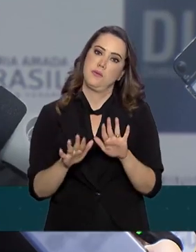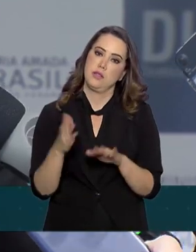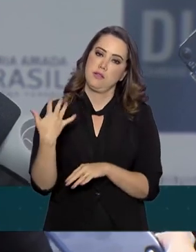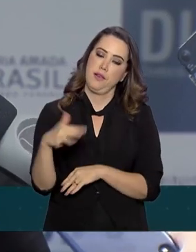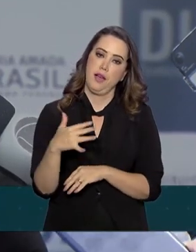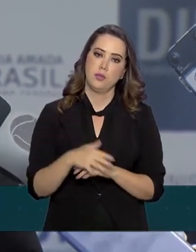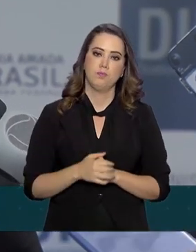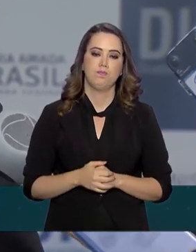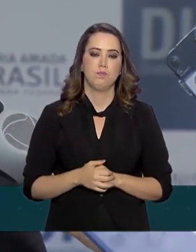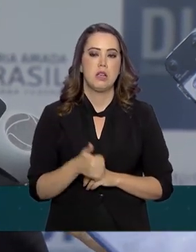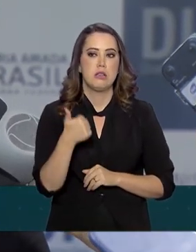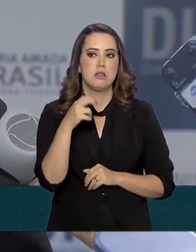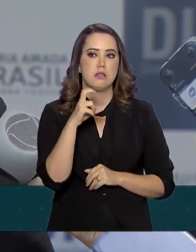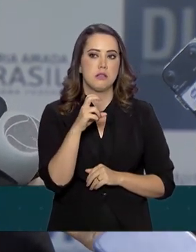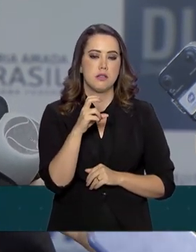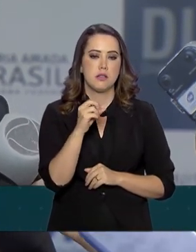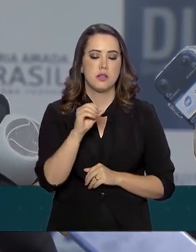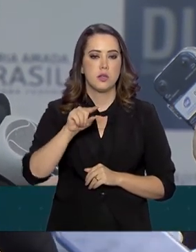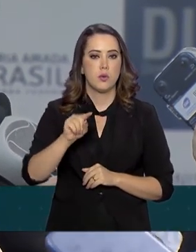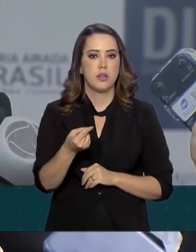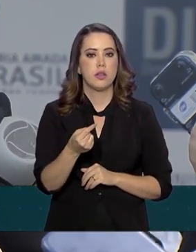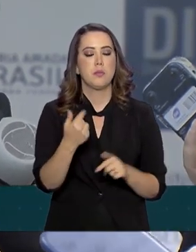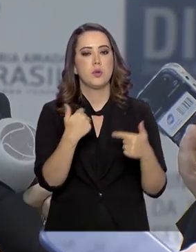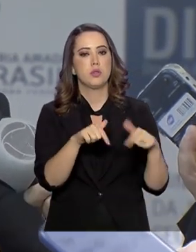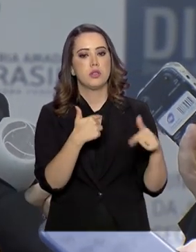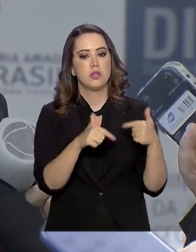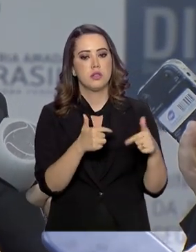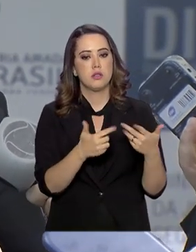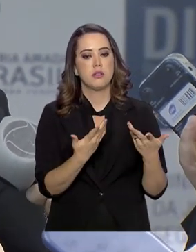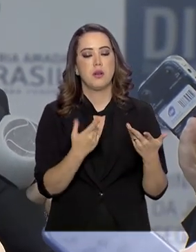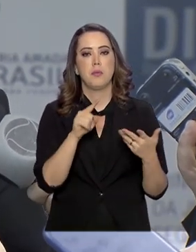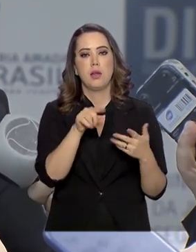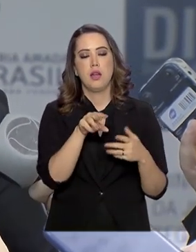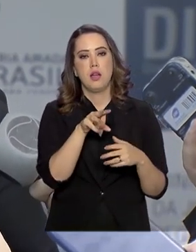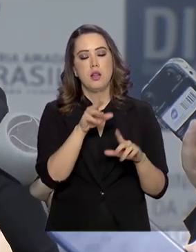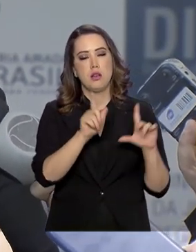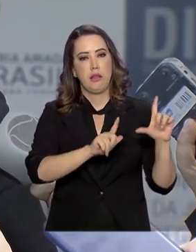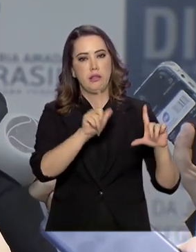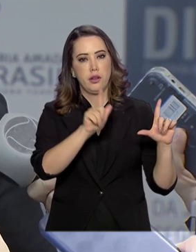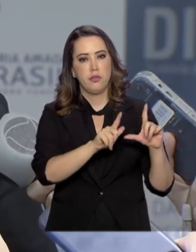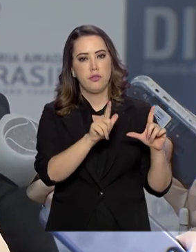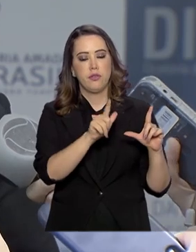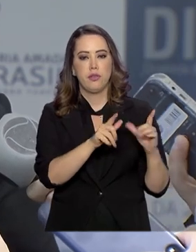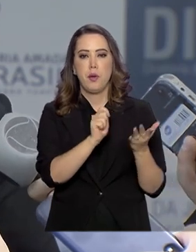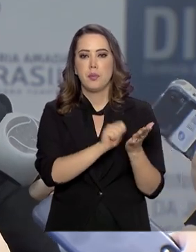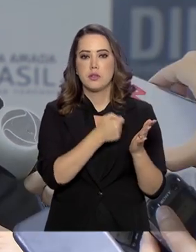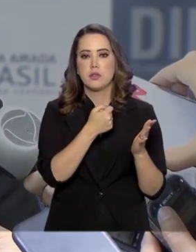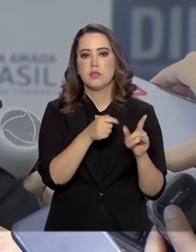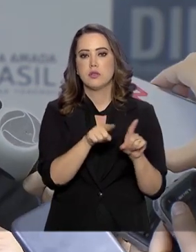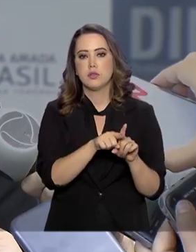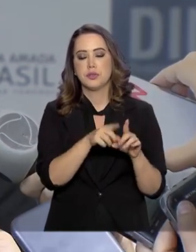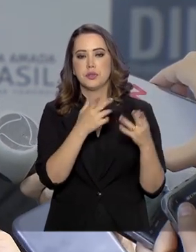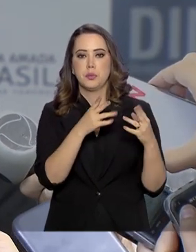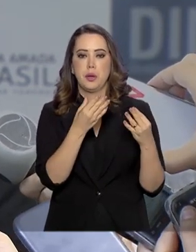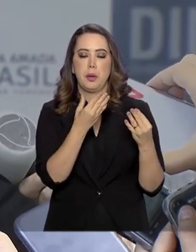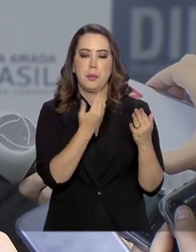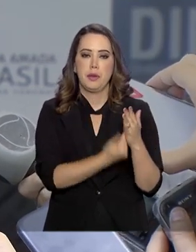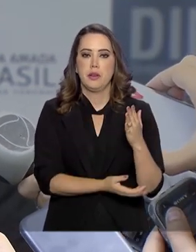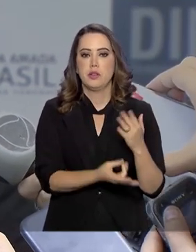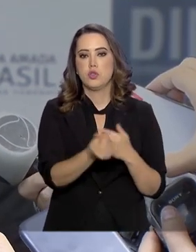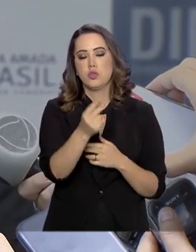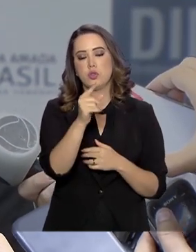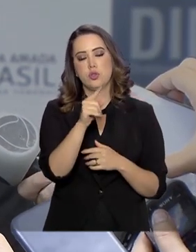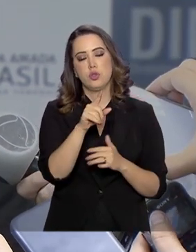perda de 150 mil postos de trabalho nas indústrias de TV por assinatura, fora perda de receita para as empresas. Essa operação é